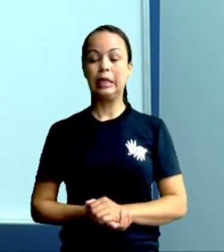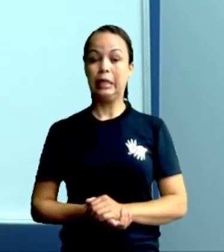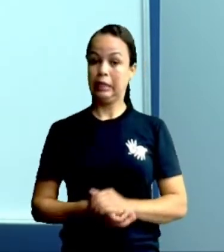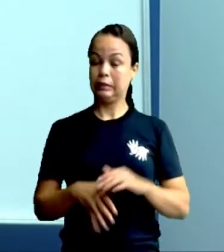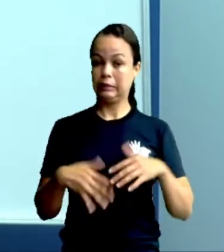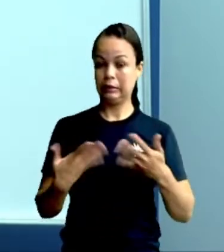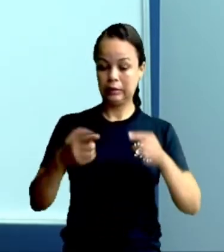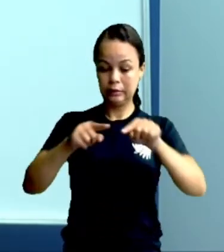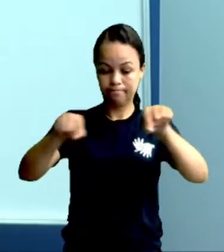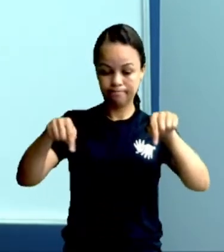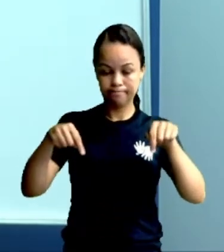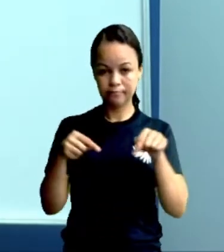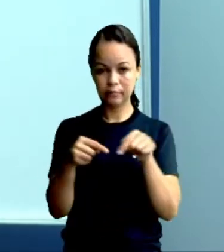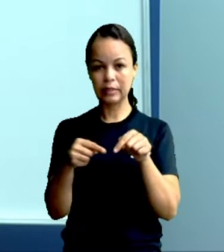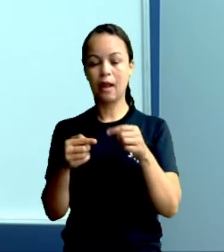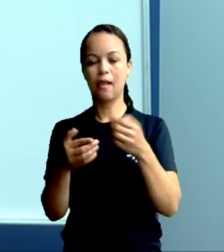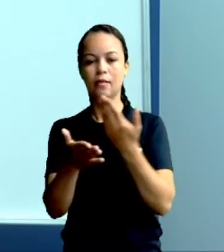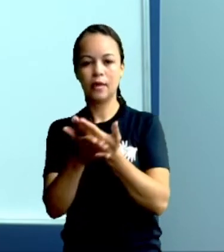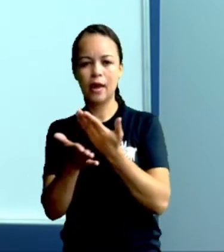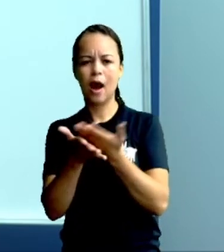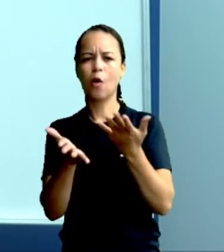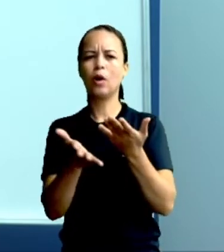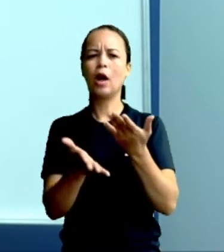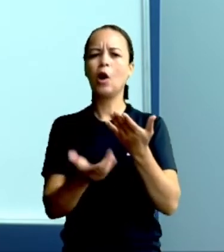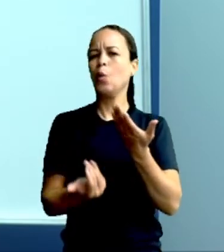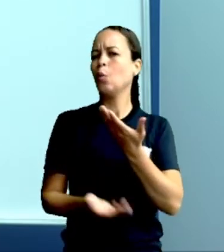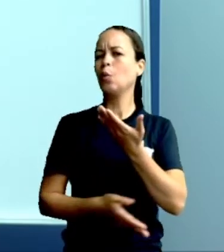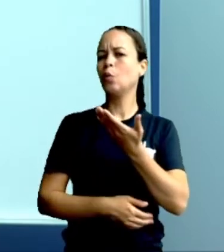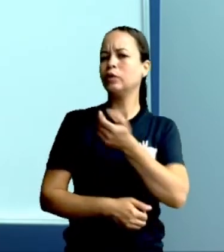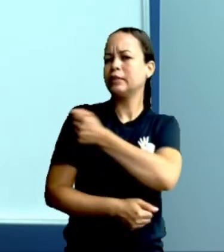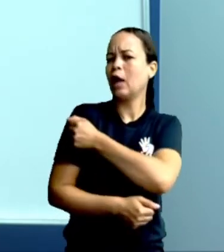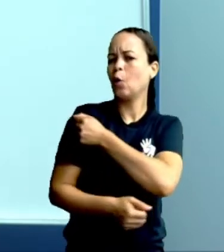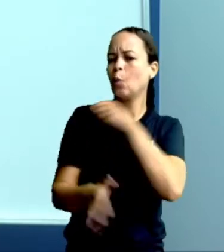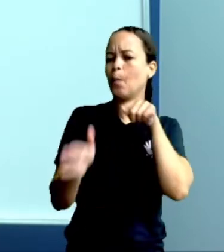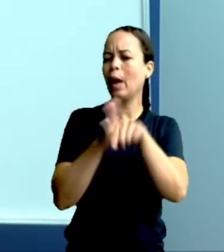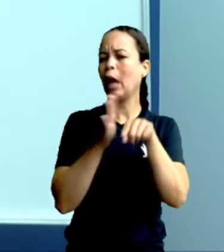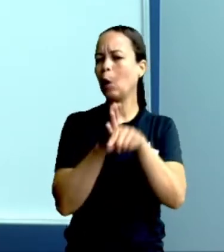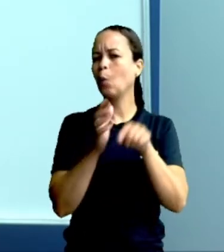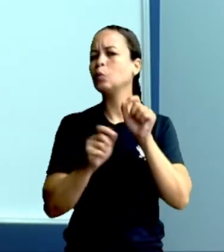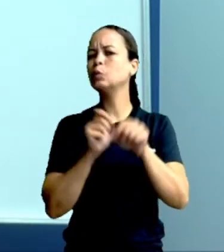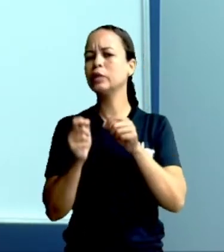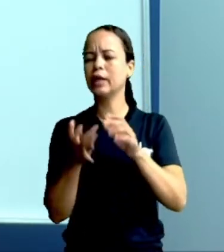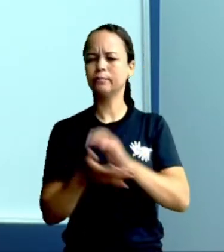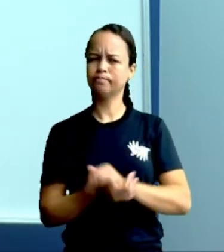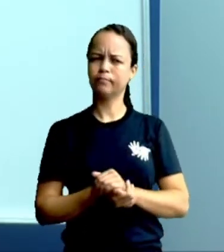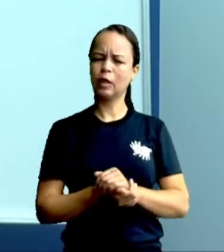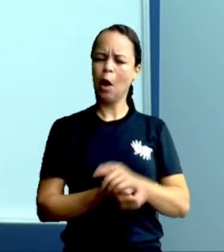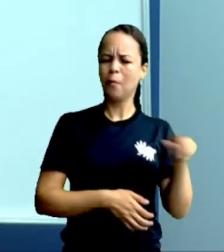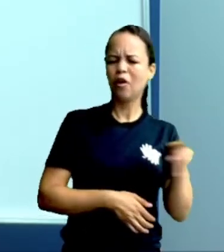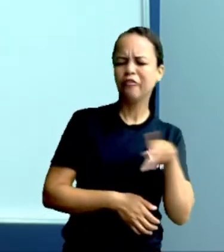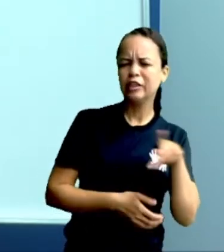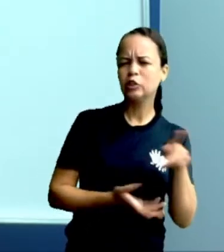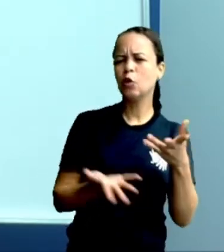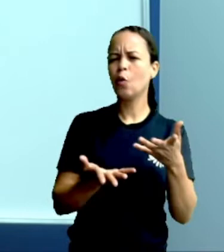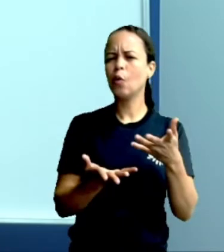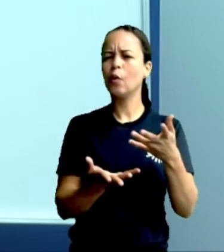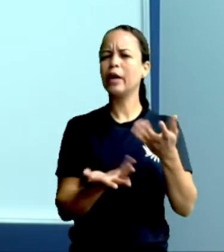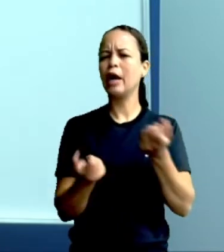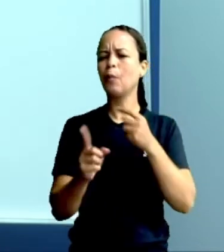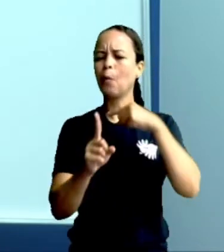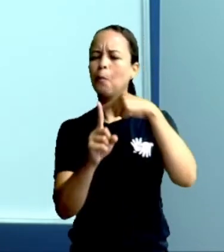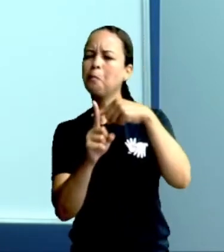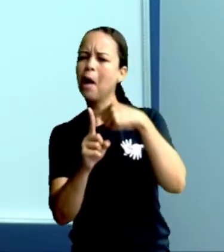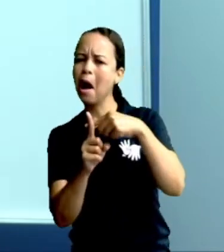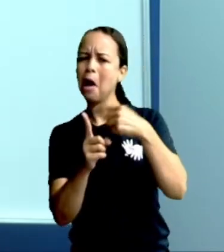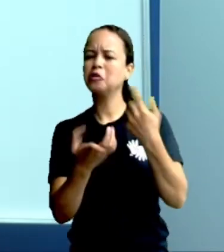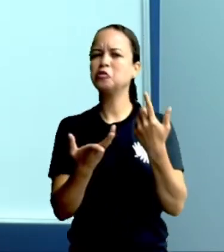de aula, os alunos sempre perguntam. Ô, professora, é uma conta de mais? É uma conta de menos? Como